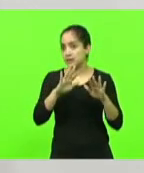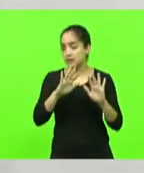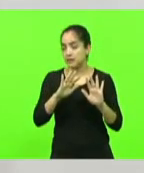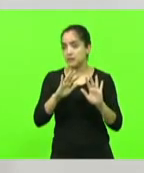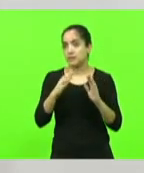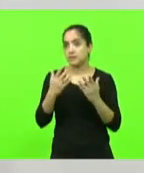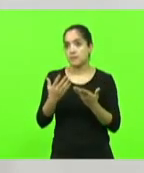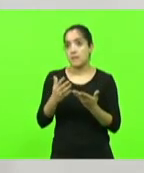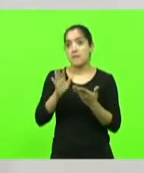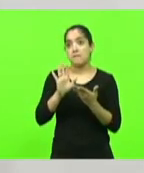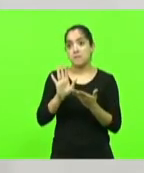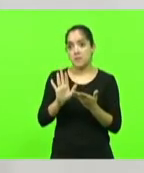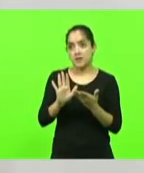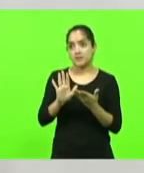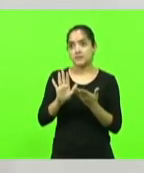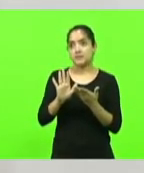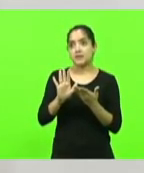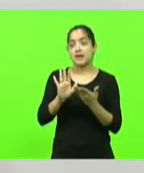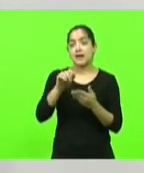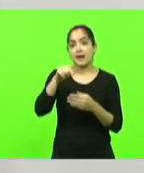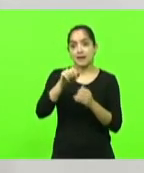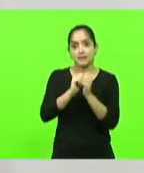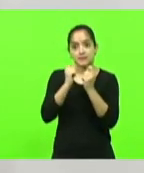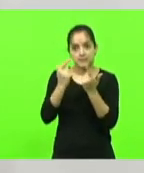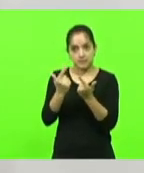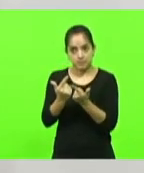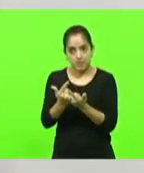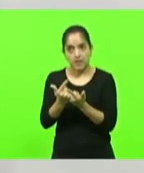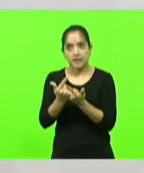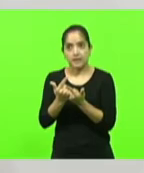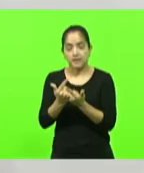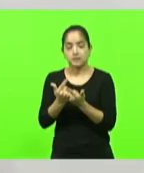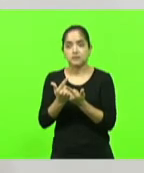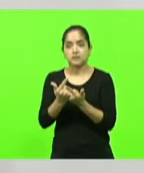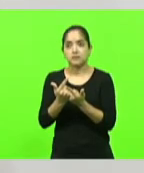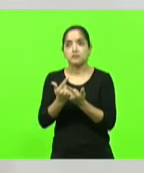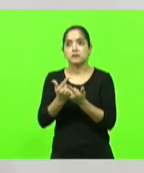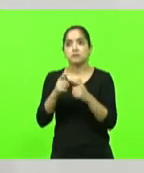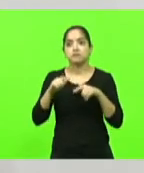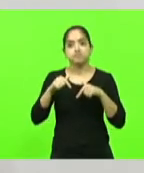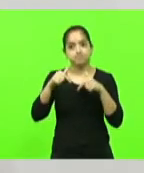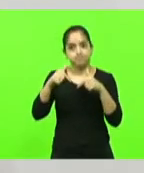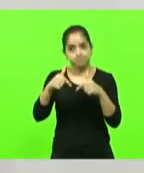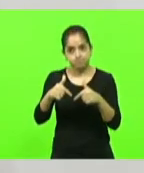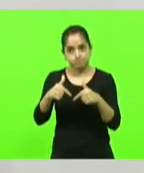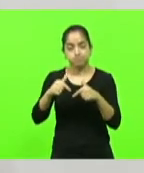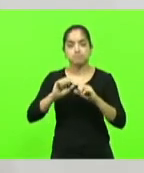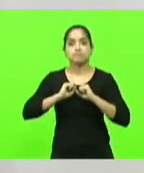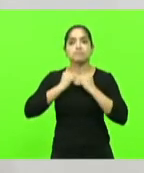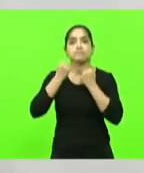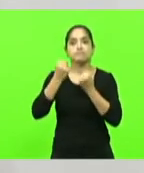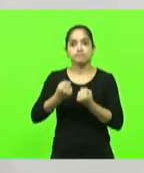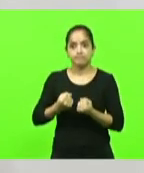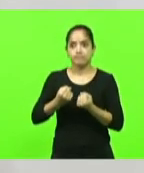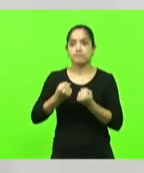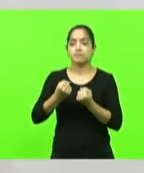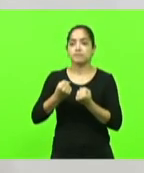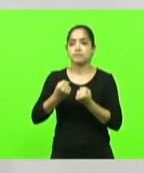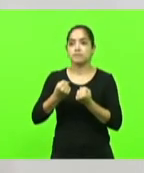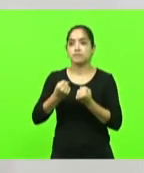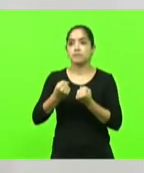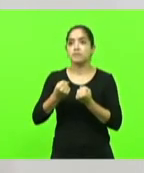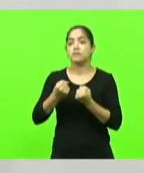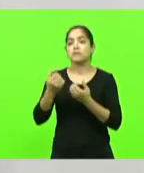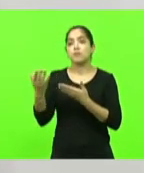por sorte é que a Assembleia está encampando muitas frentes de batalhas para defender o nosso estado junto ao governo federal